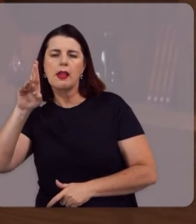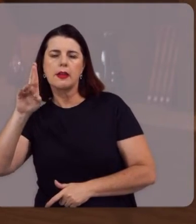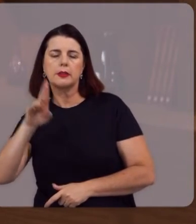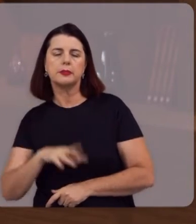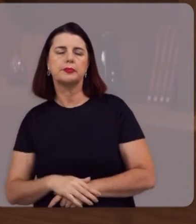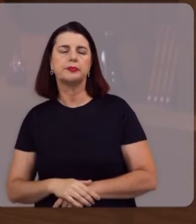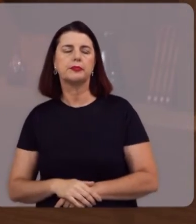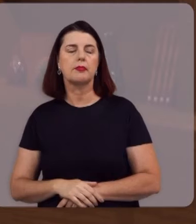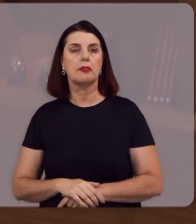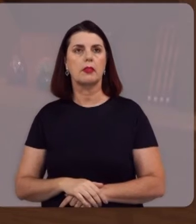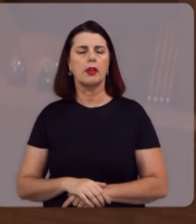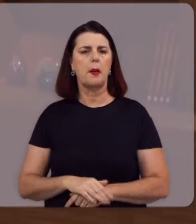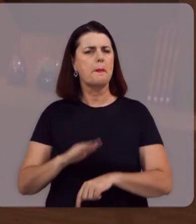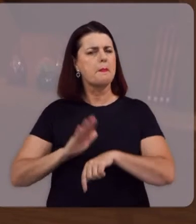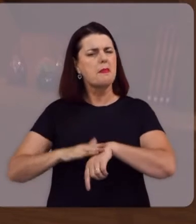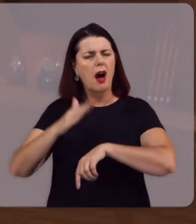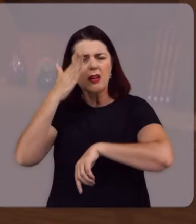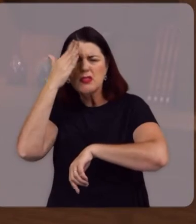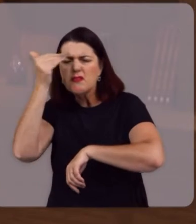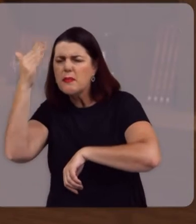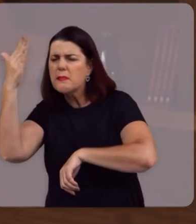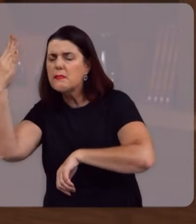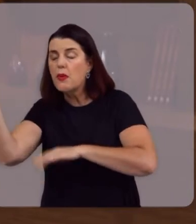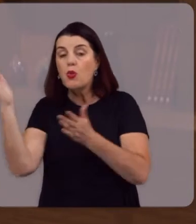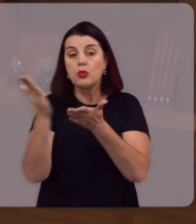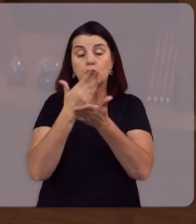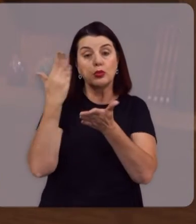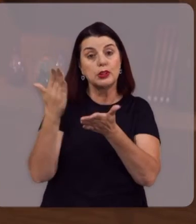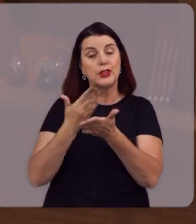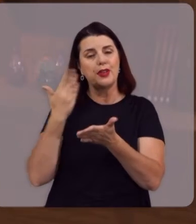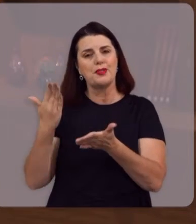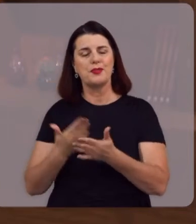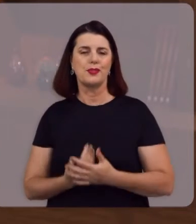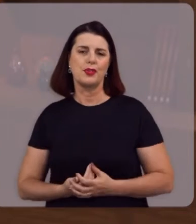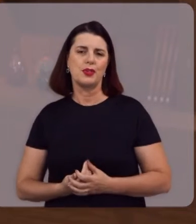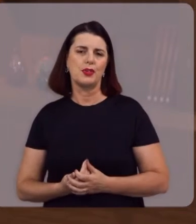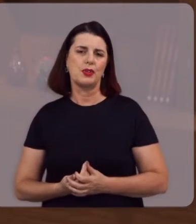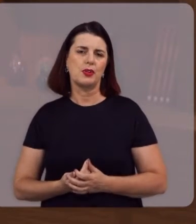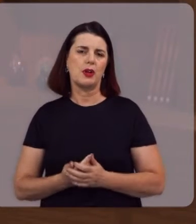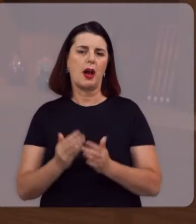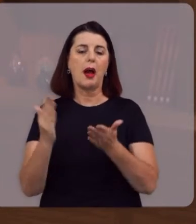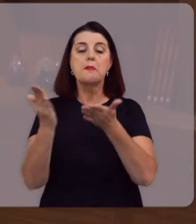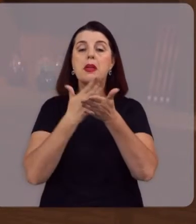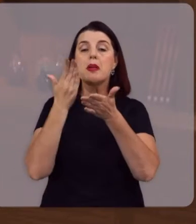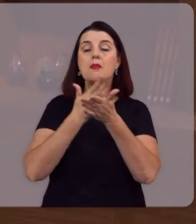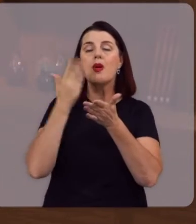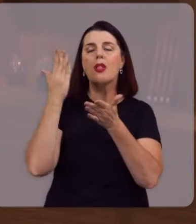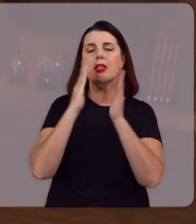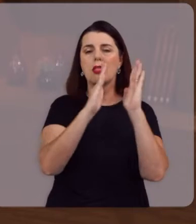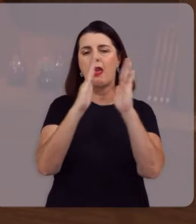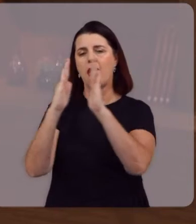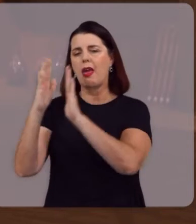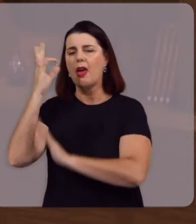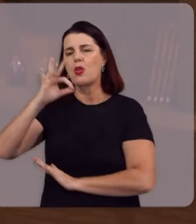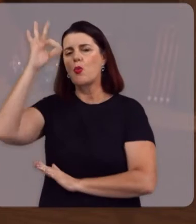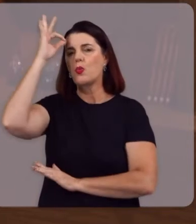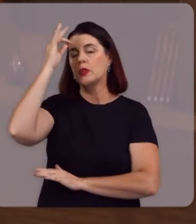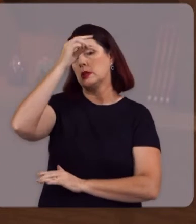A Bíblia É o livro dos livros É a Biblioteca do Espírito Santo